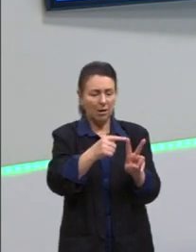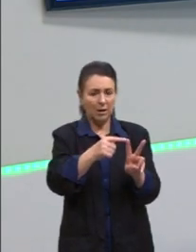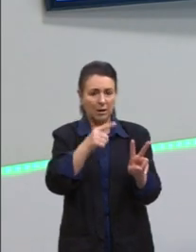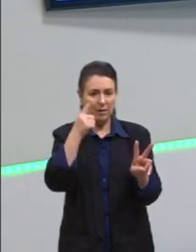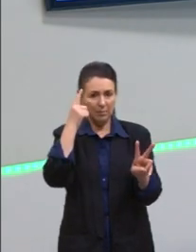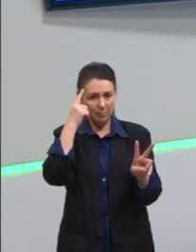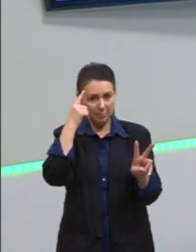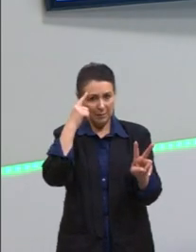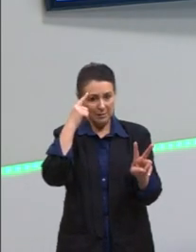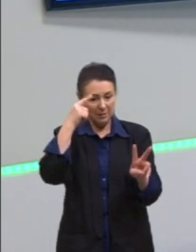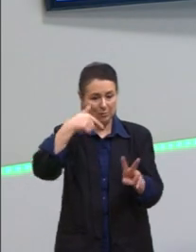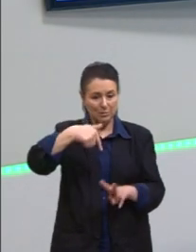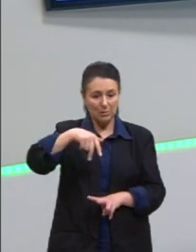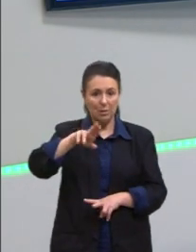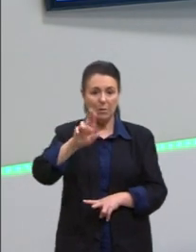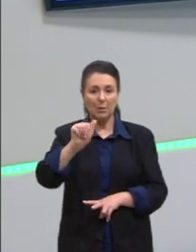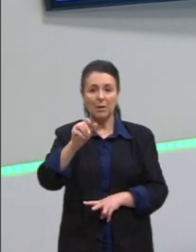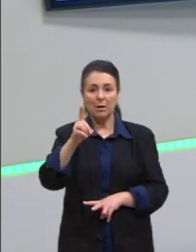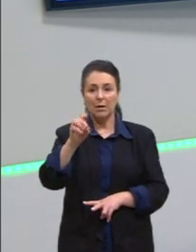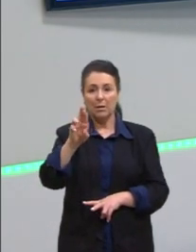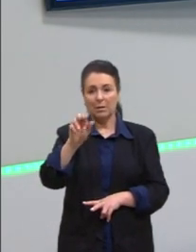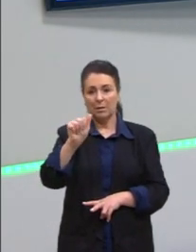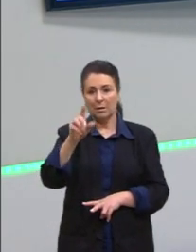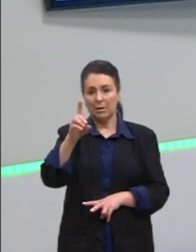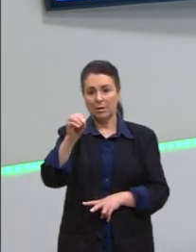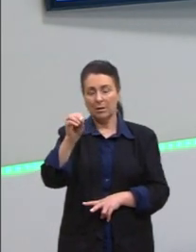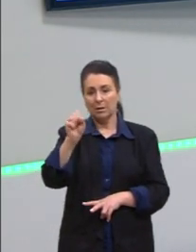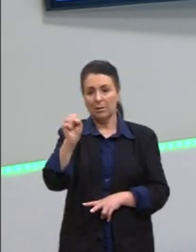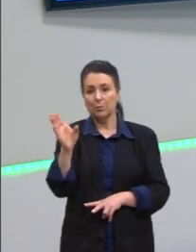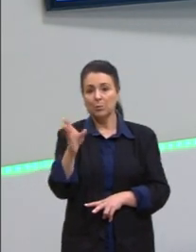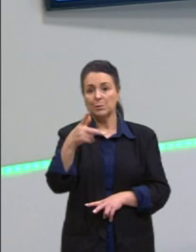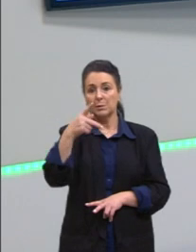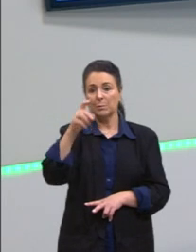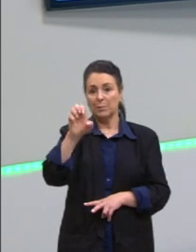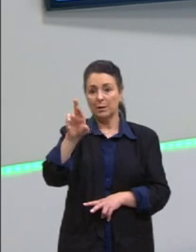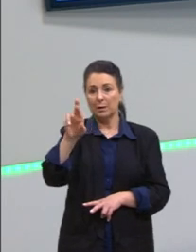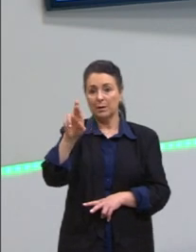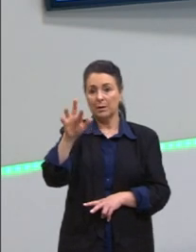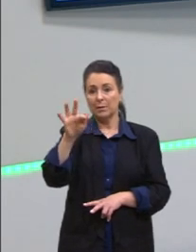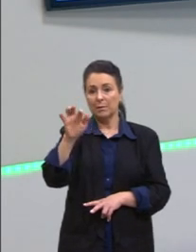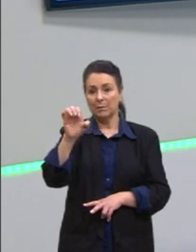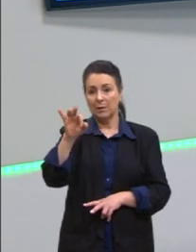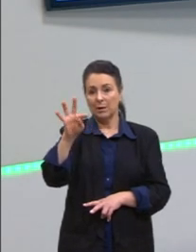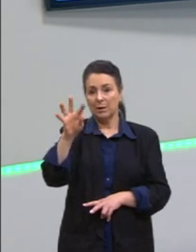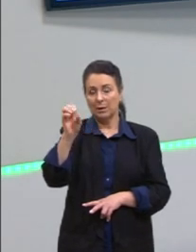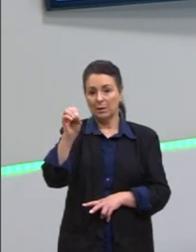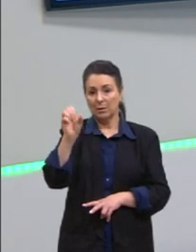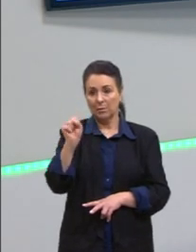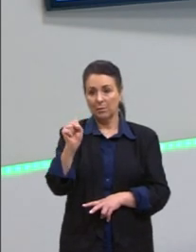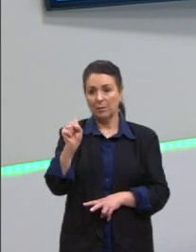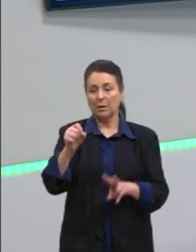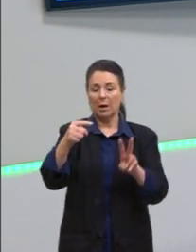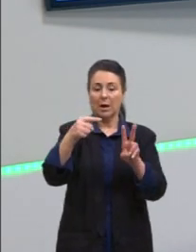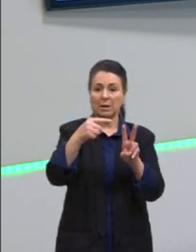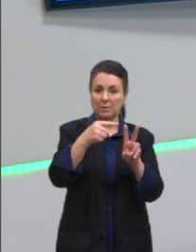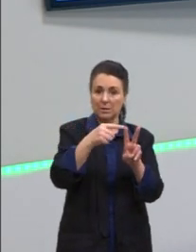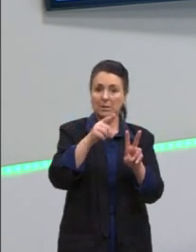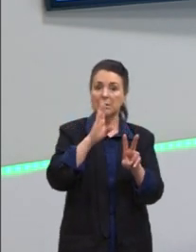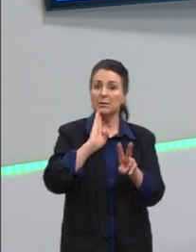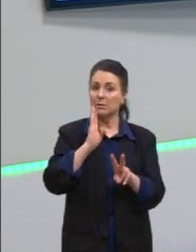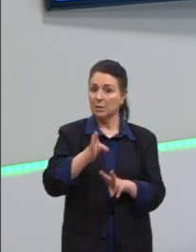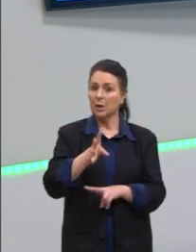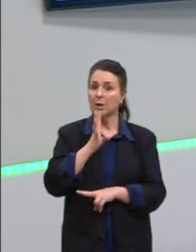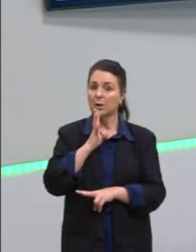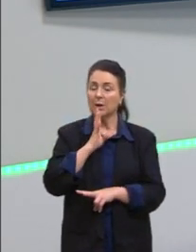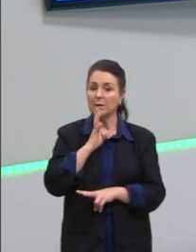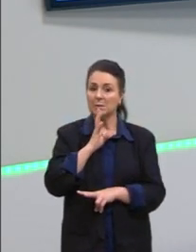quadrados perfeitos, nas raízes que tu já conhece. 116 está entre o 100 e o 121,